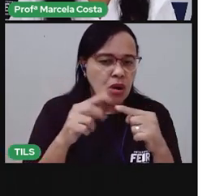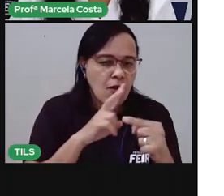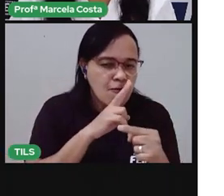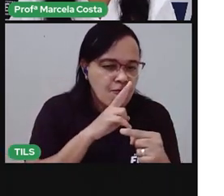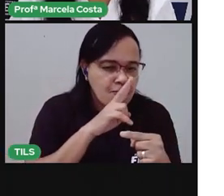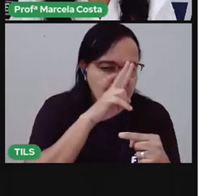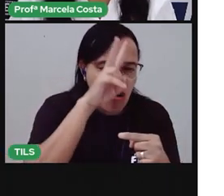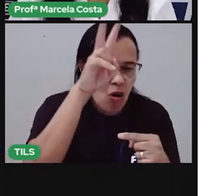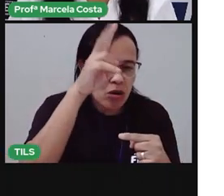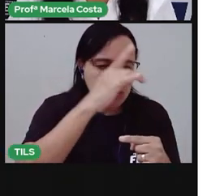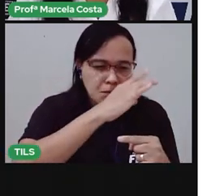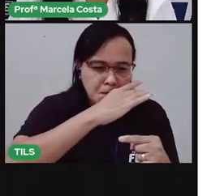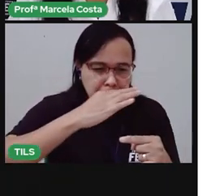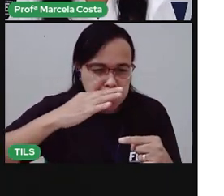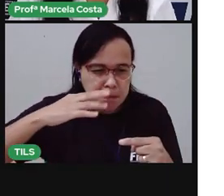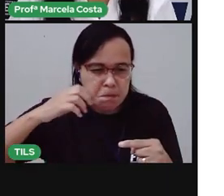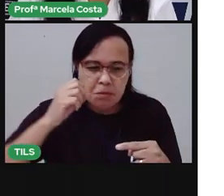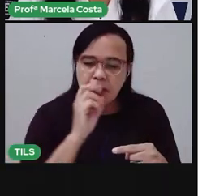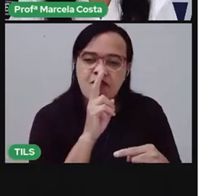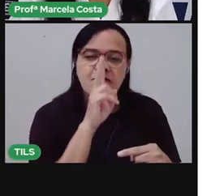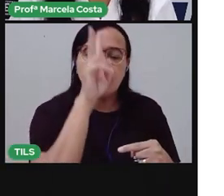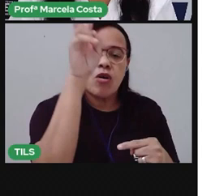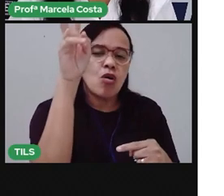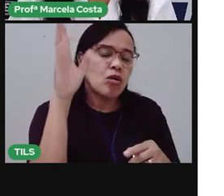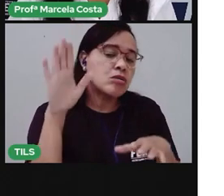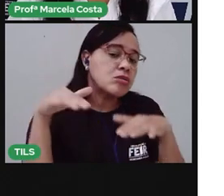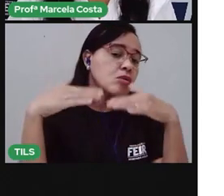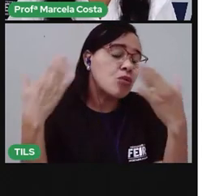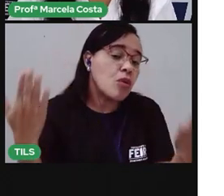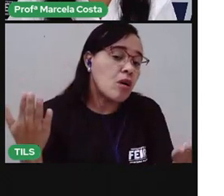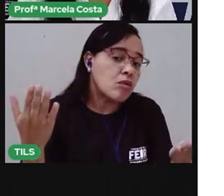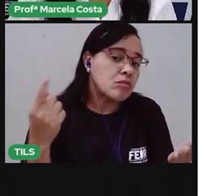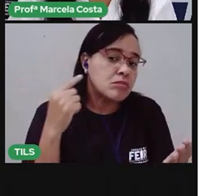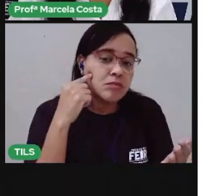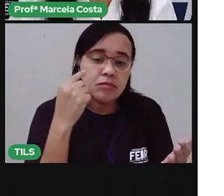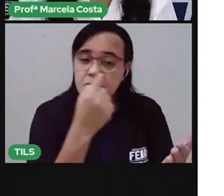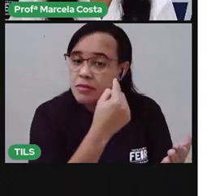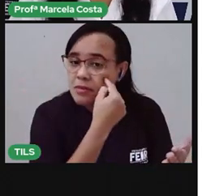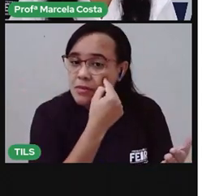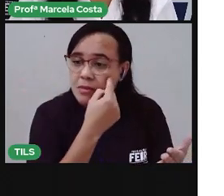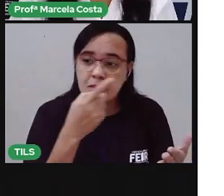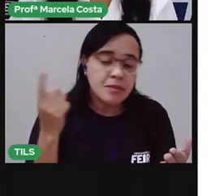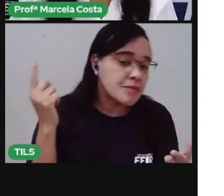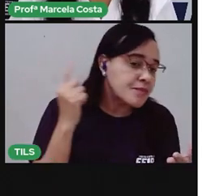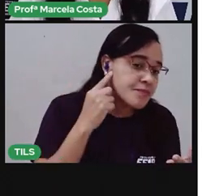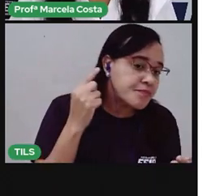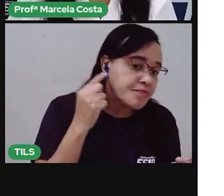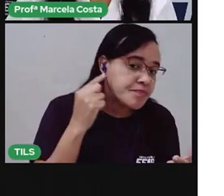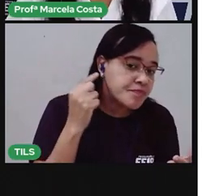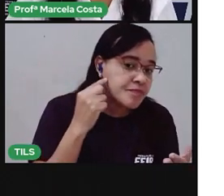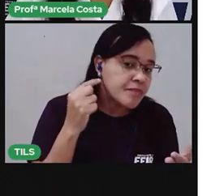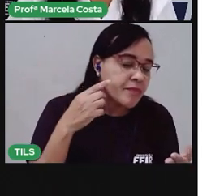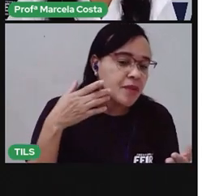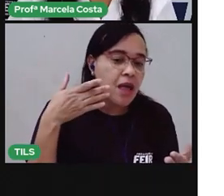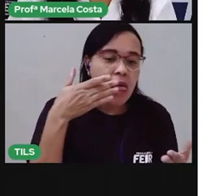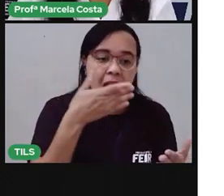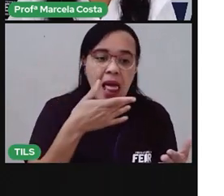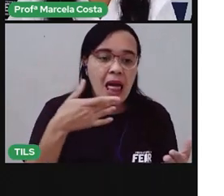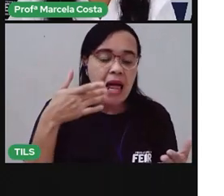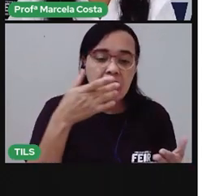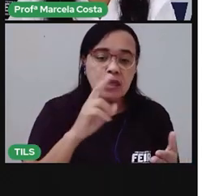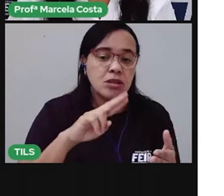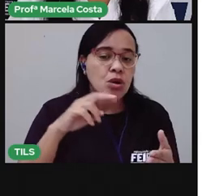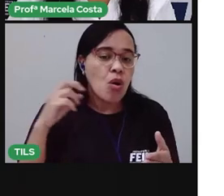precisar agora? Visão, audição, olfato, paladar ou tato?